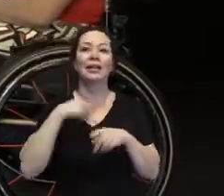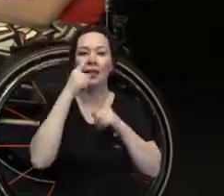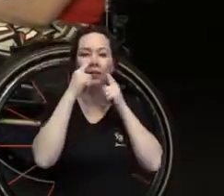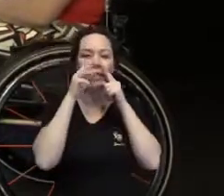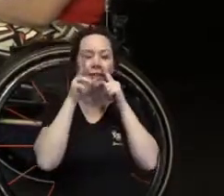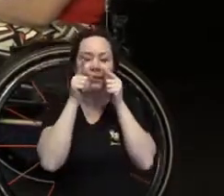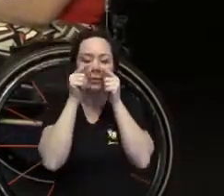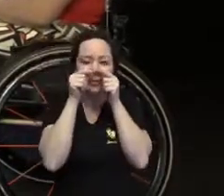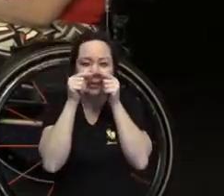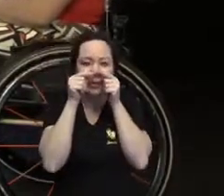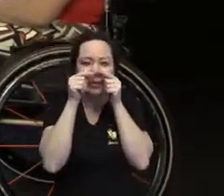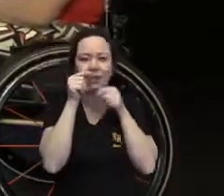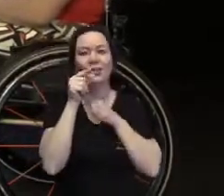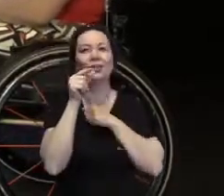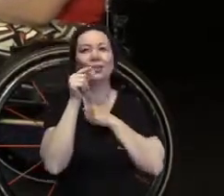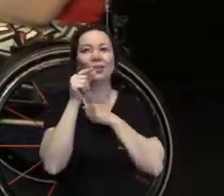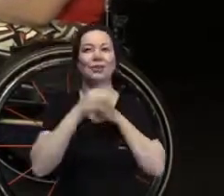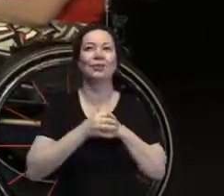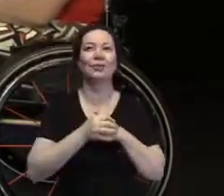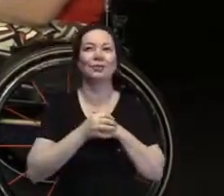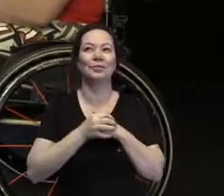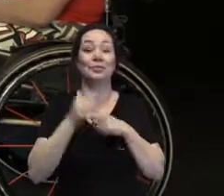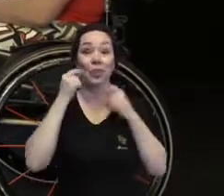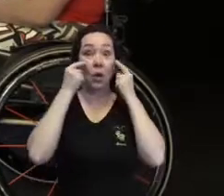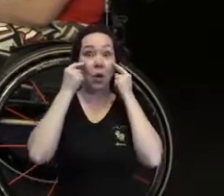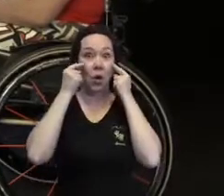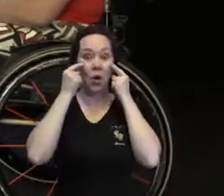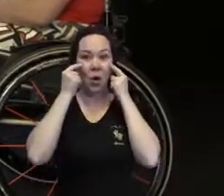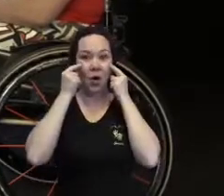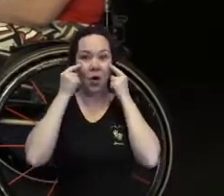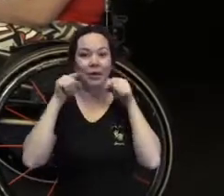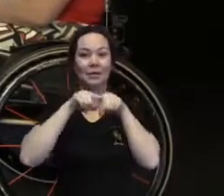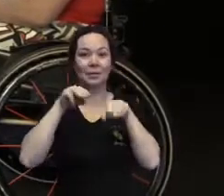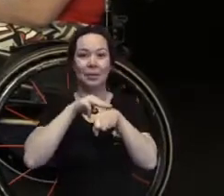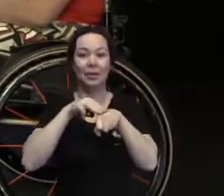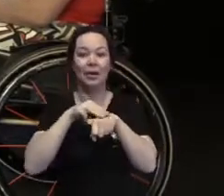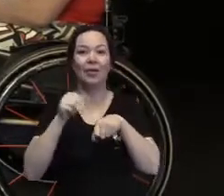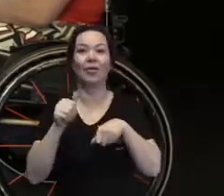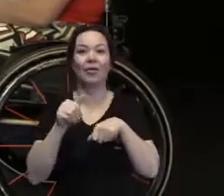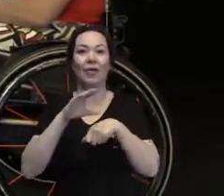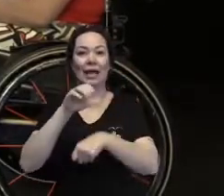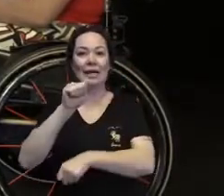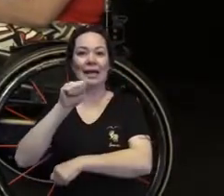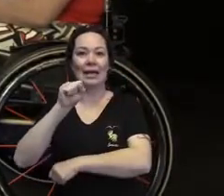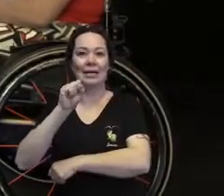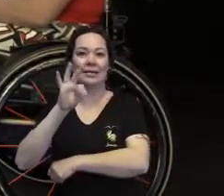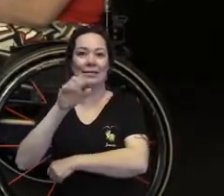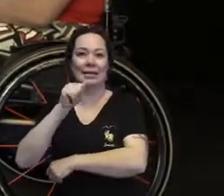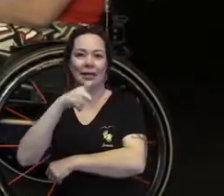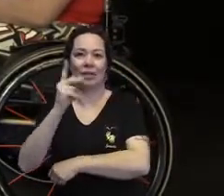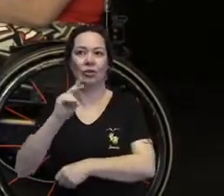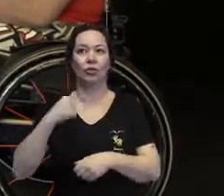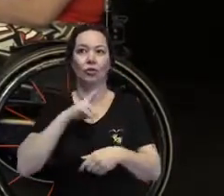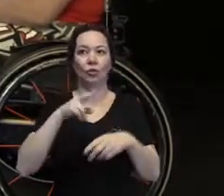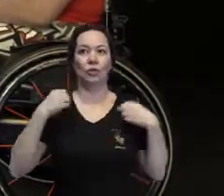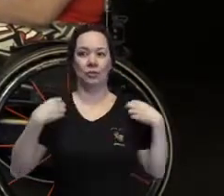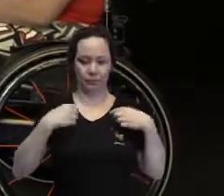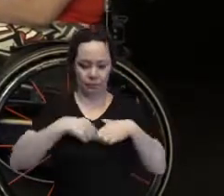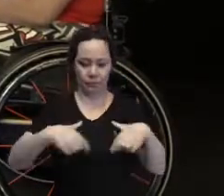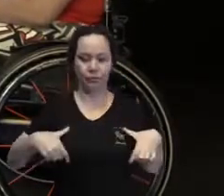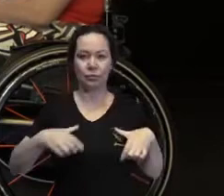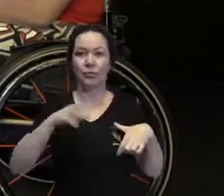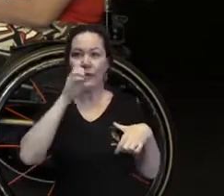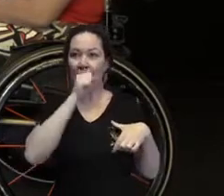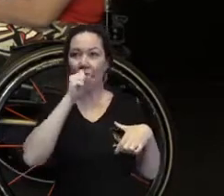pequenininho, olhos castanhos, e estou vestindo um top laranja